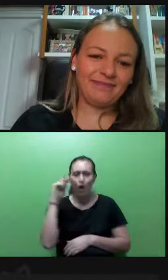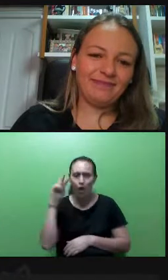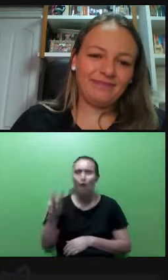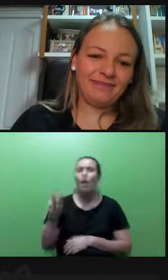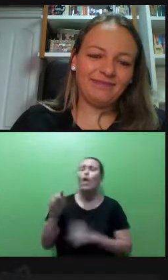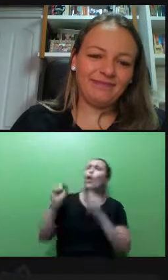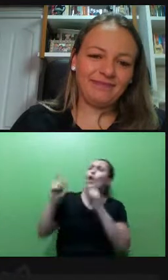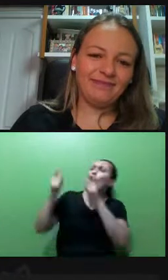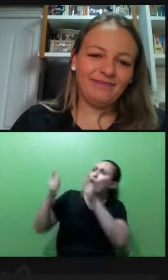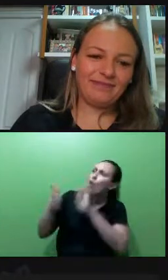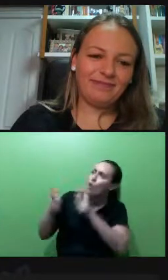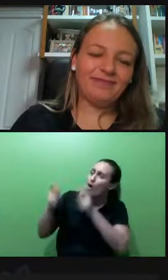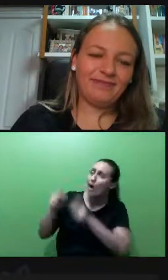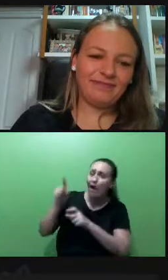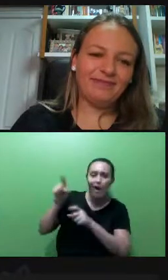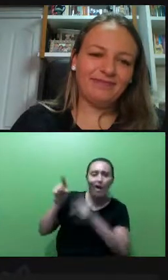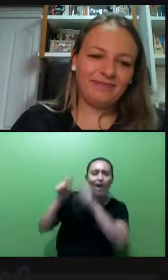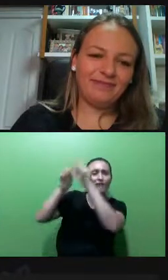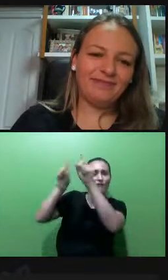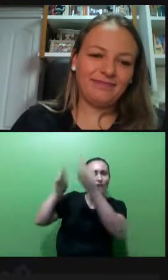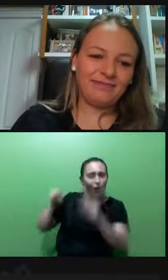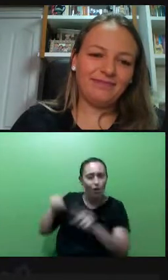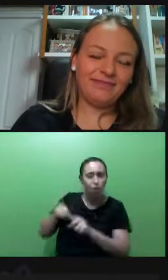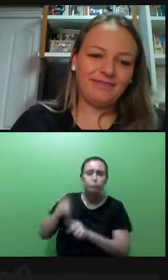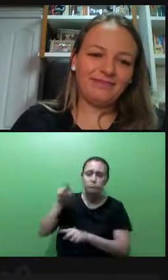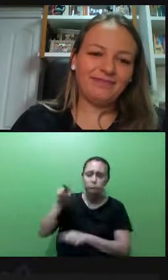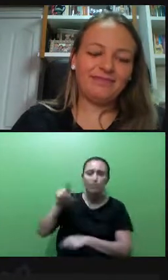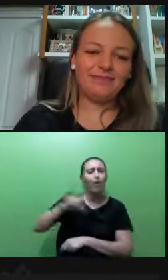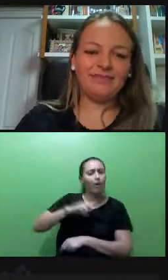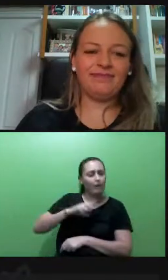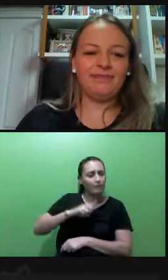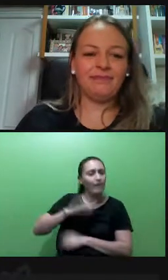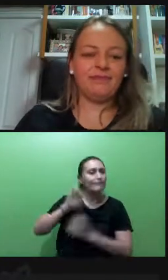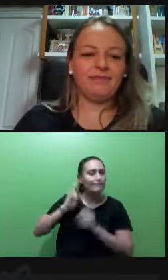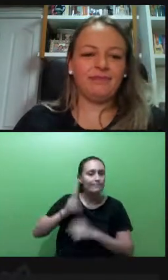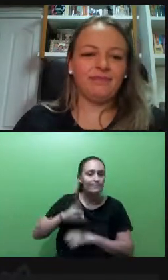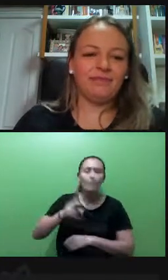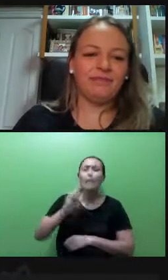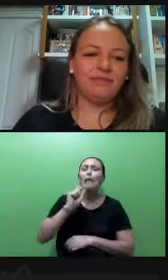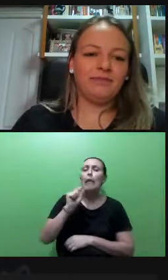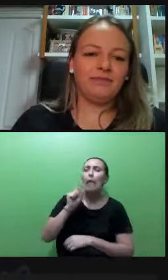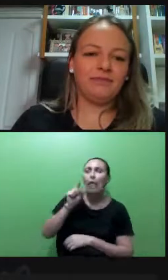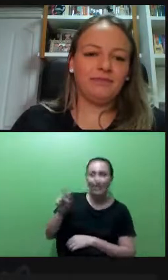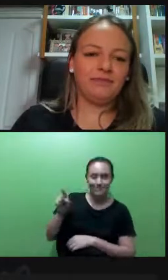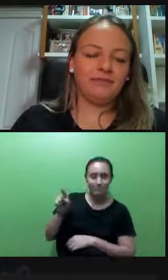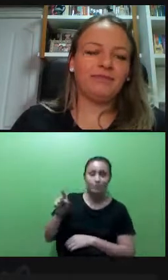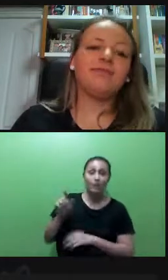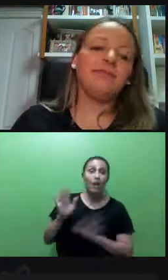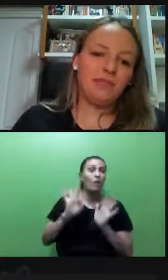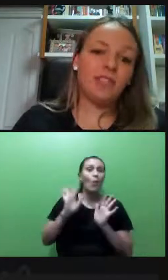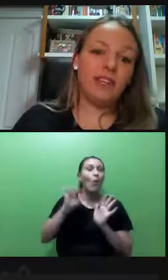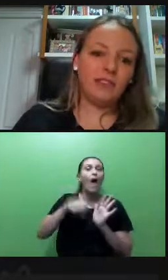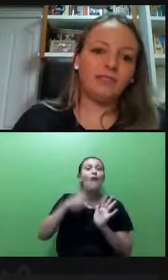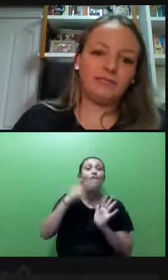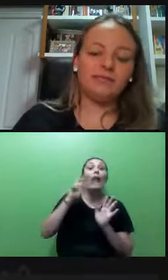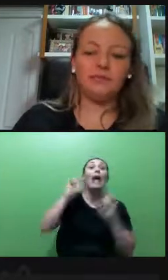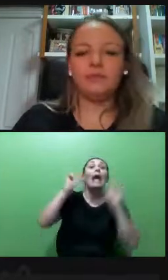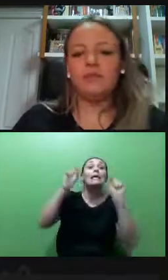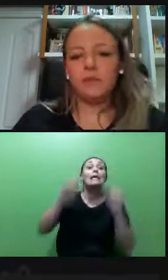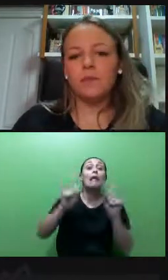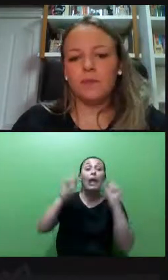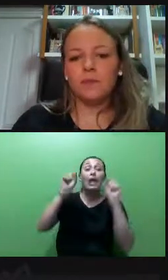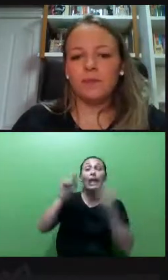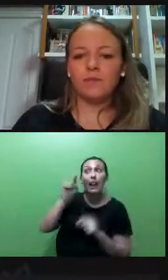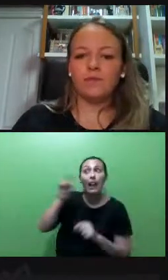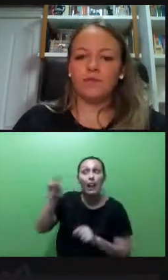início do IFRS. E aí eu preciso dizer que, gente, isso não é uma crítica a quem está lá, né? Isso é uma crítica a uma